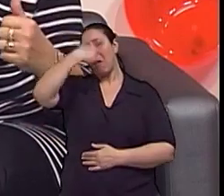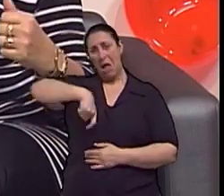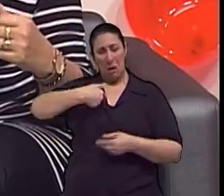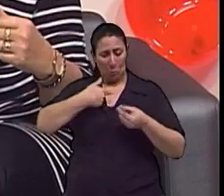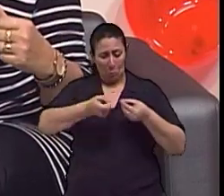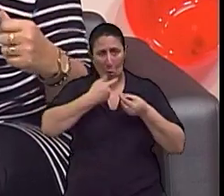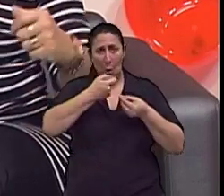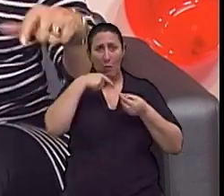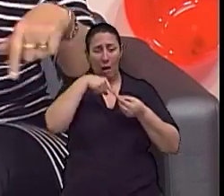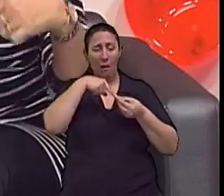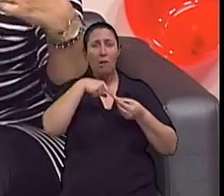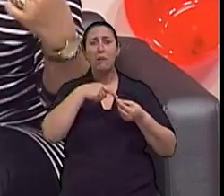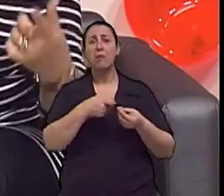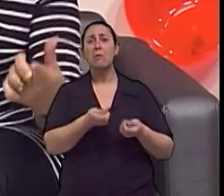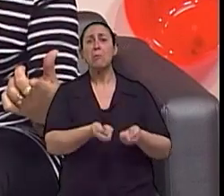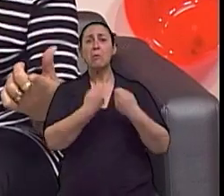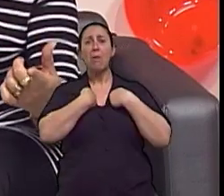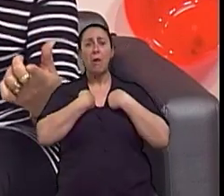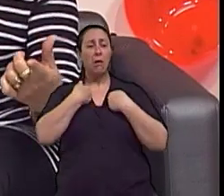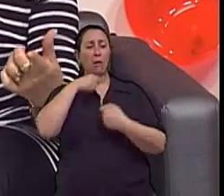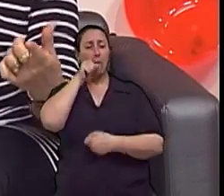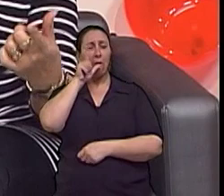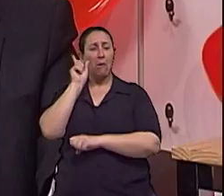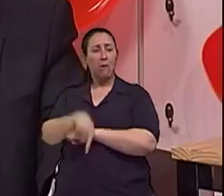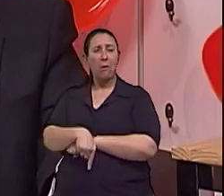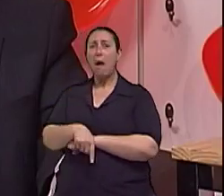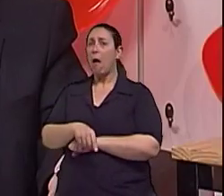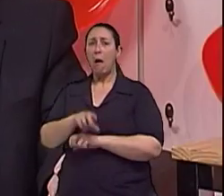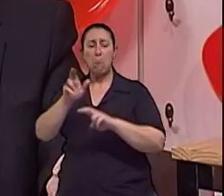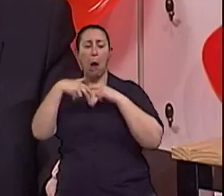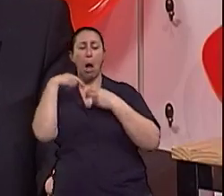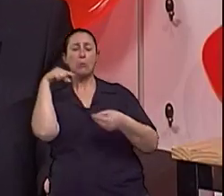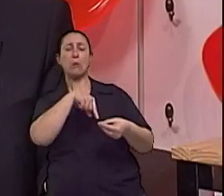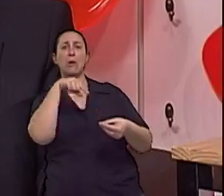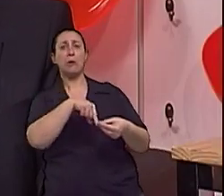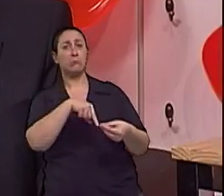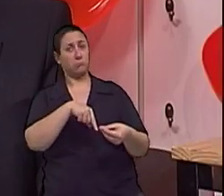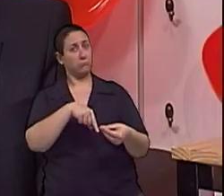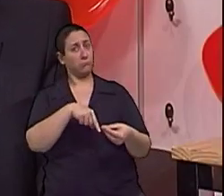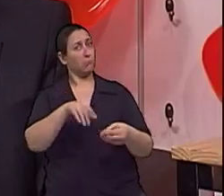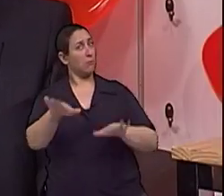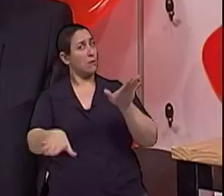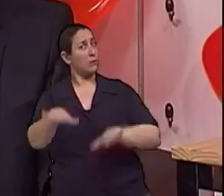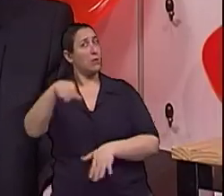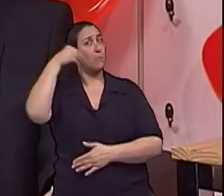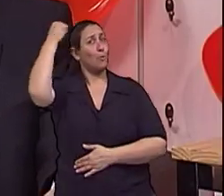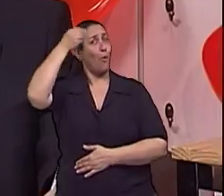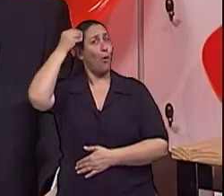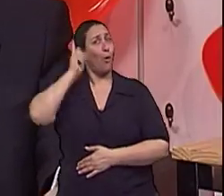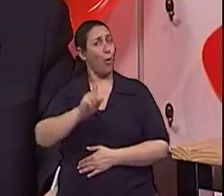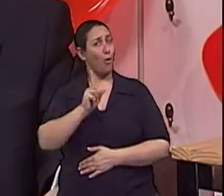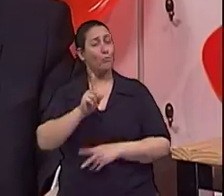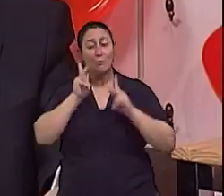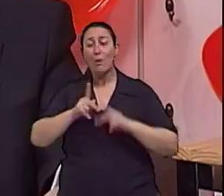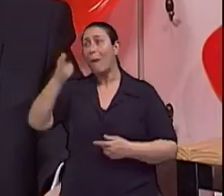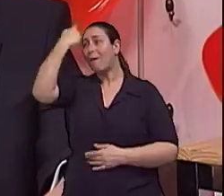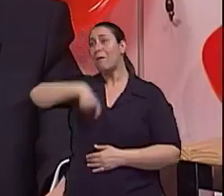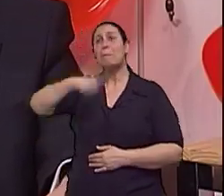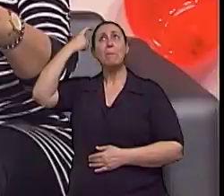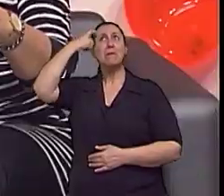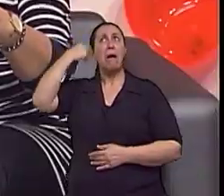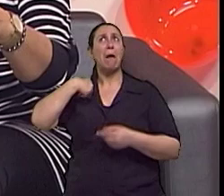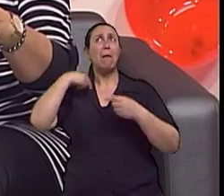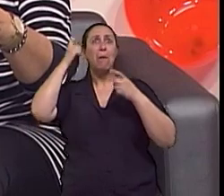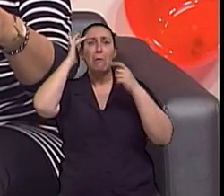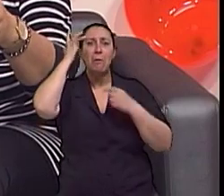porque eu estou tomando isso, então está me dando impotência. Quando na realidade é um problema psicológico, muitas vezes, né. Doutor,